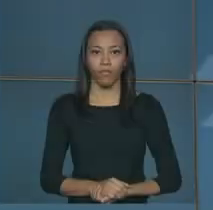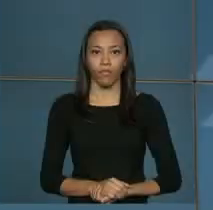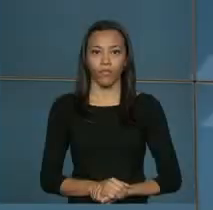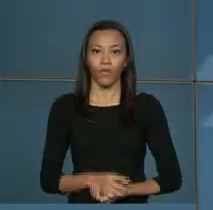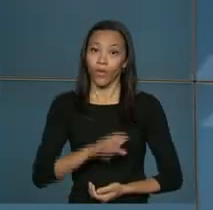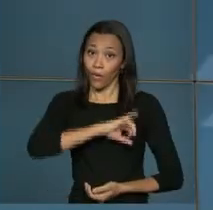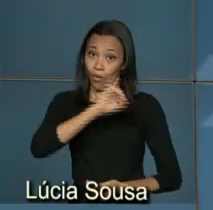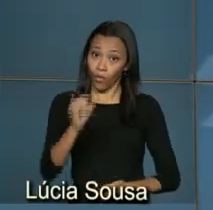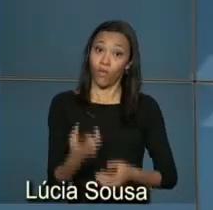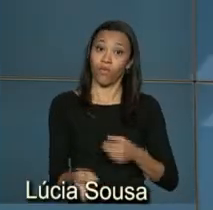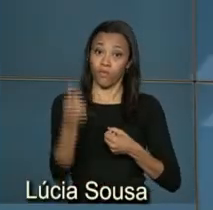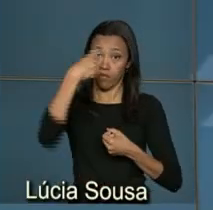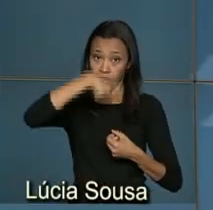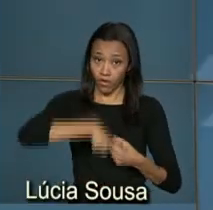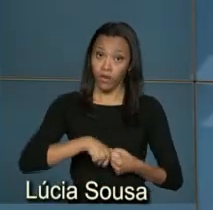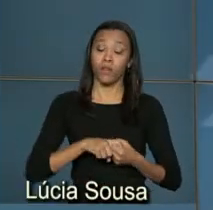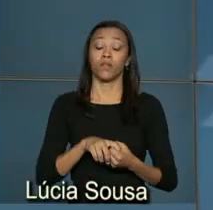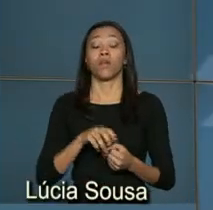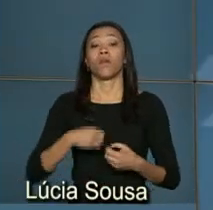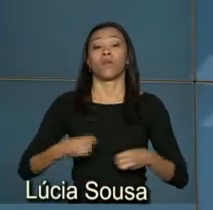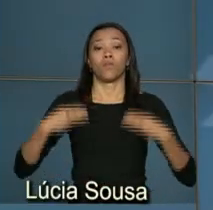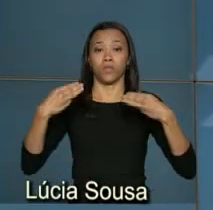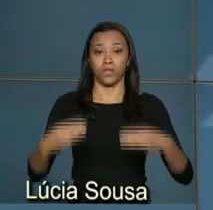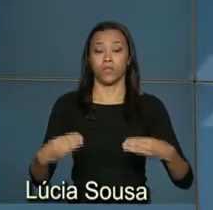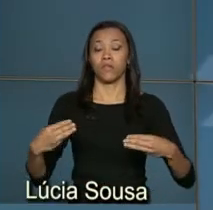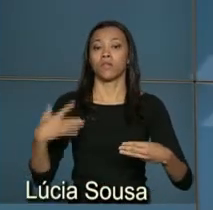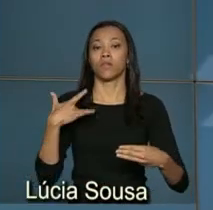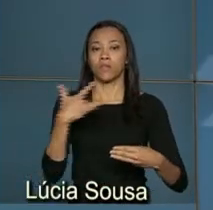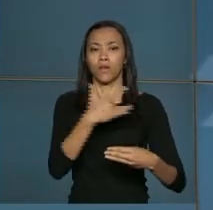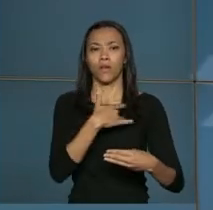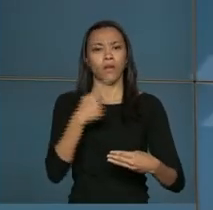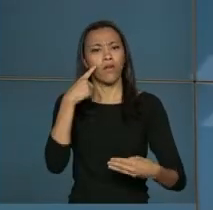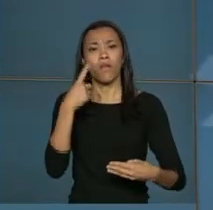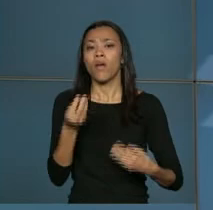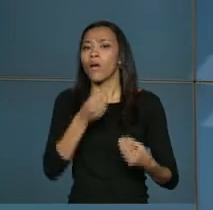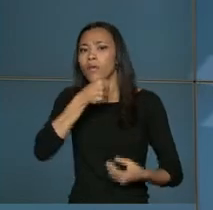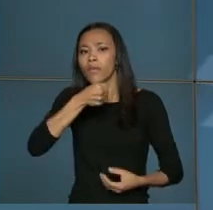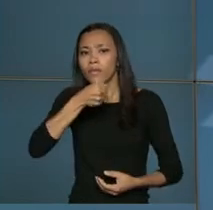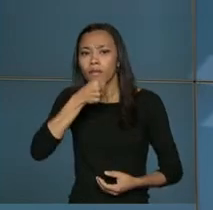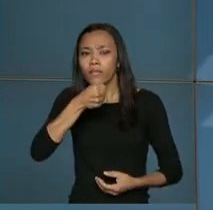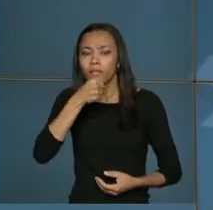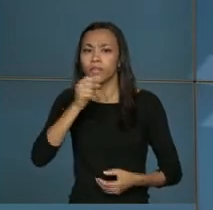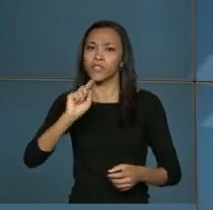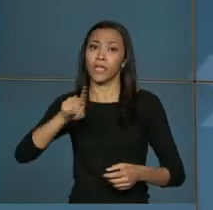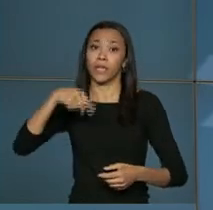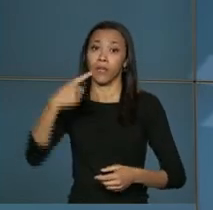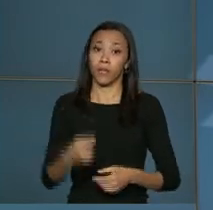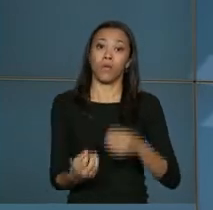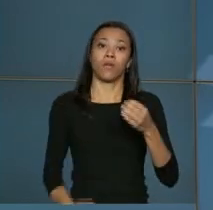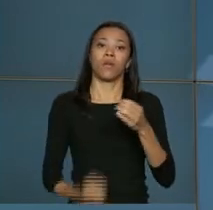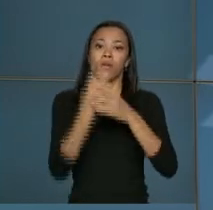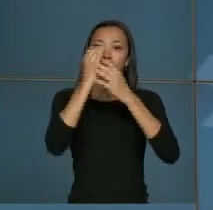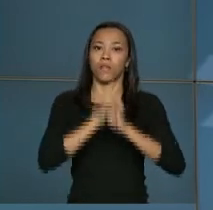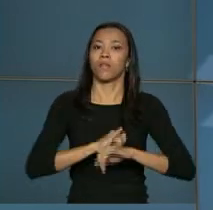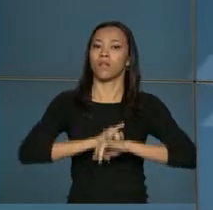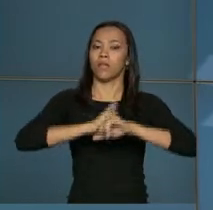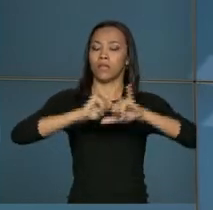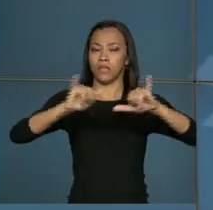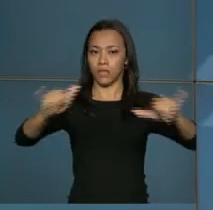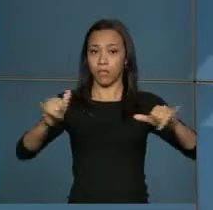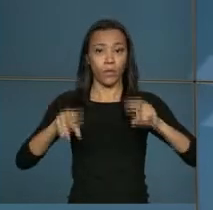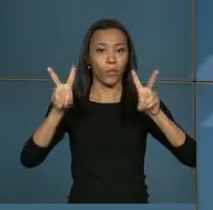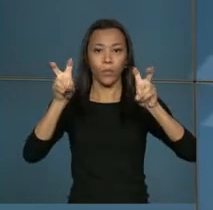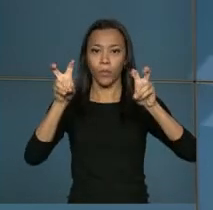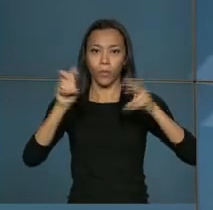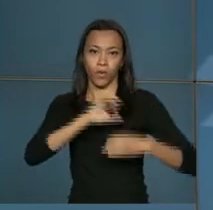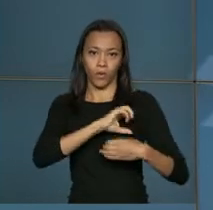Olá, vamos voltar ao vivo ao Ministério da Saúde para acompanhar a entrevista coletiva após o lançamento da campanha nacional de doação de leite